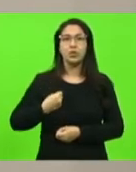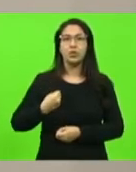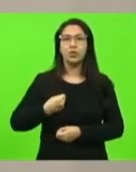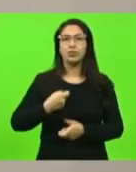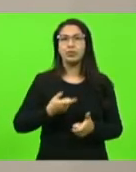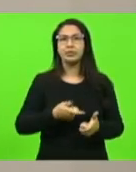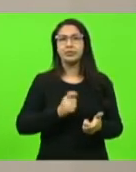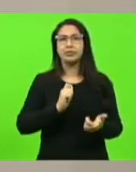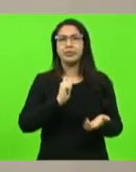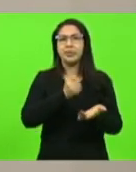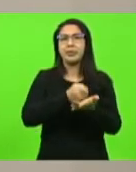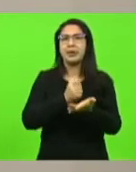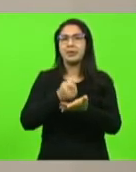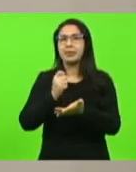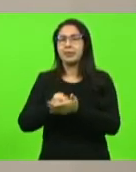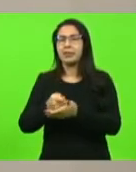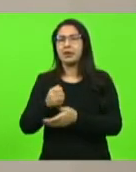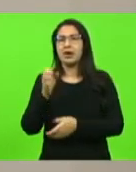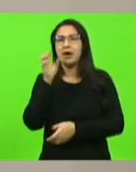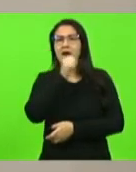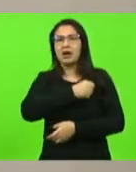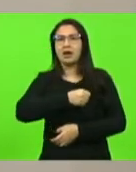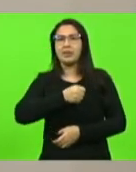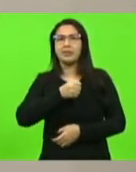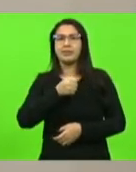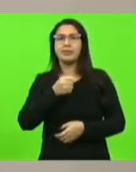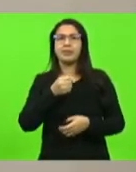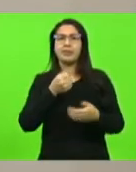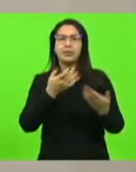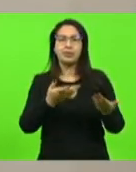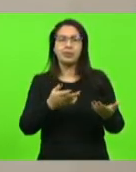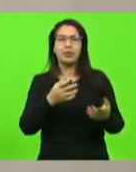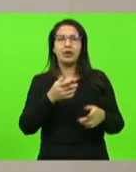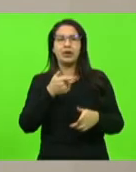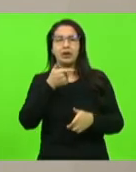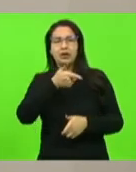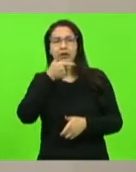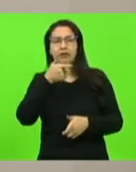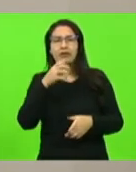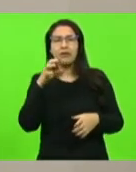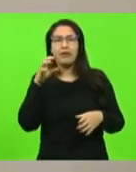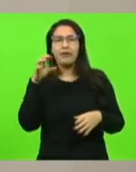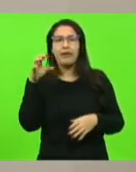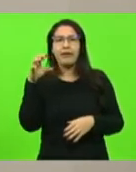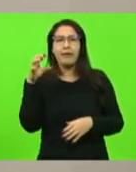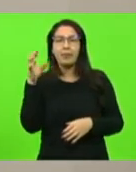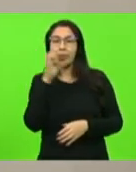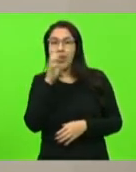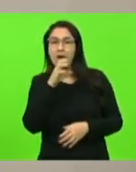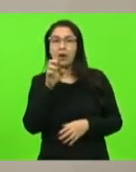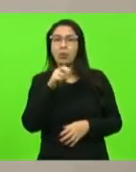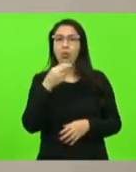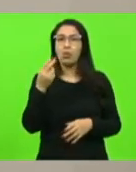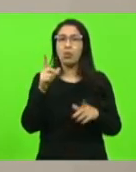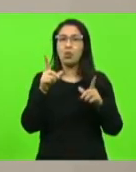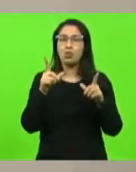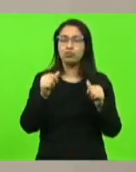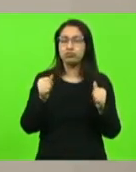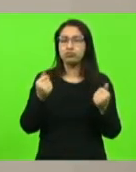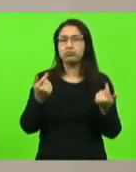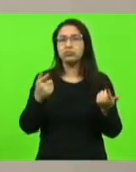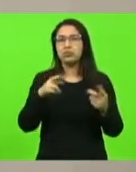de velocidade decorrentes de fiscalizações com medidores do tipo portátil nas rodovias catarinenses.